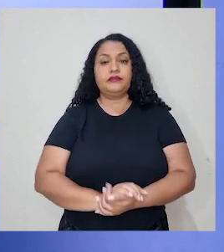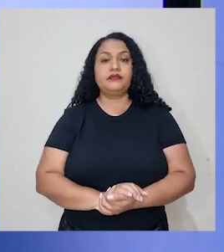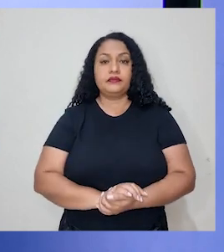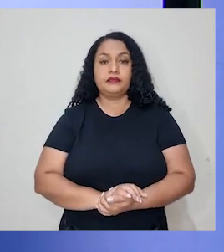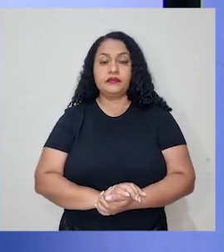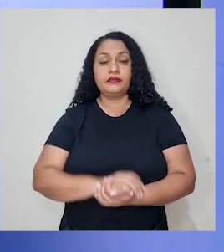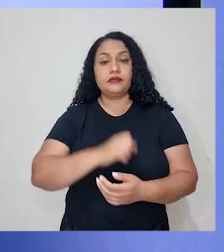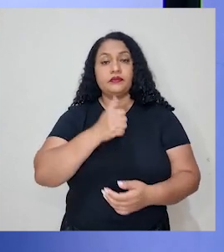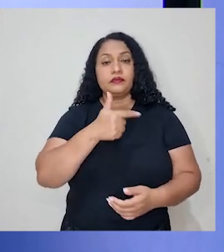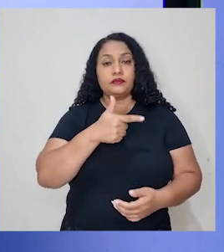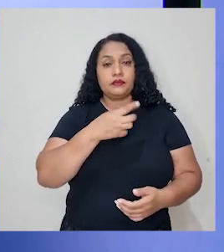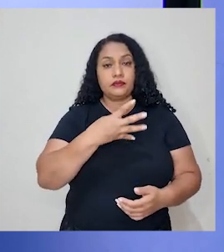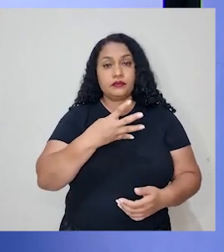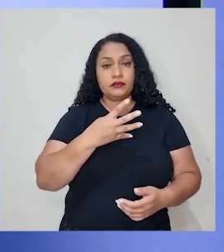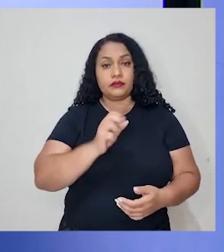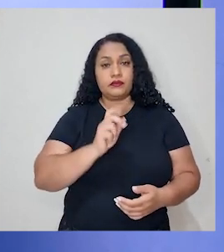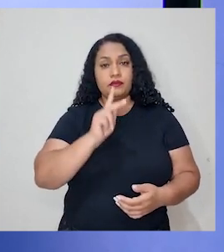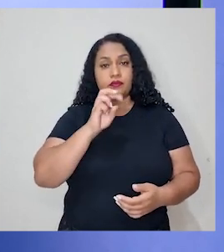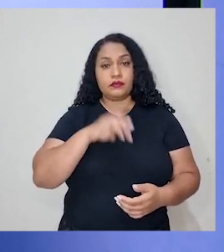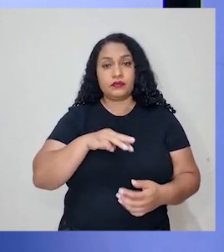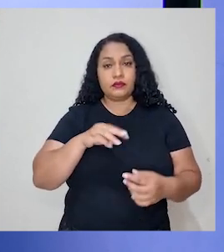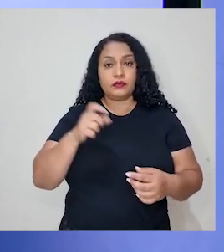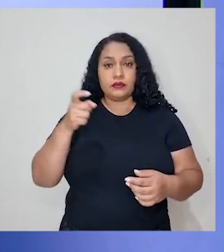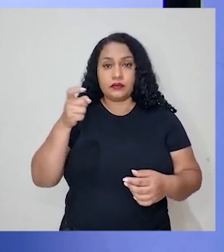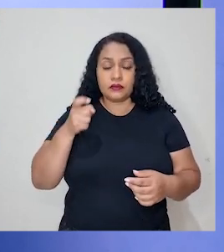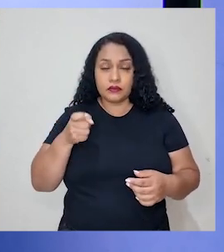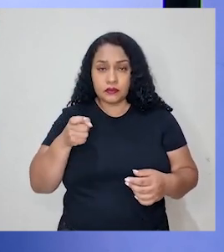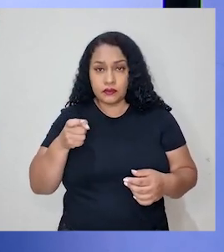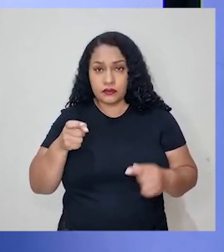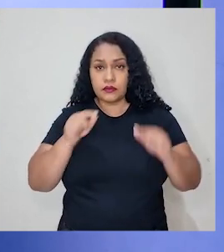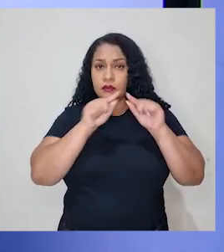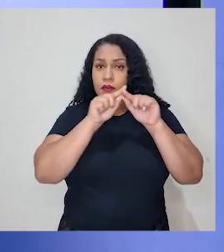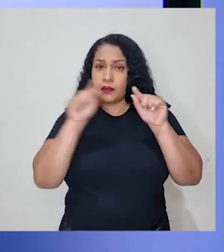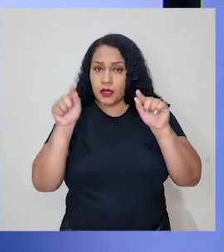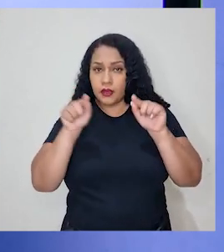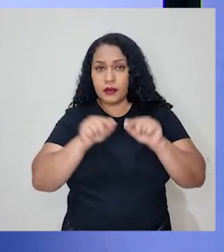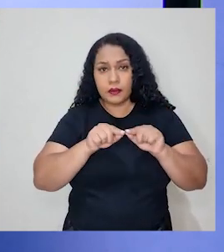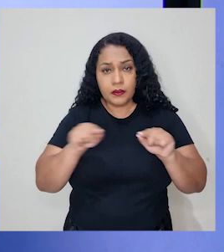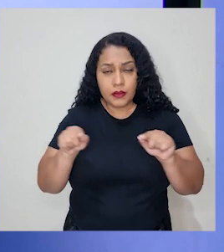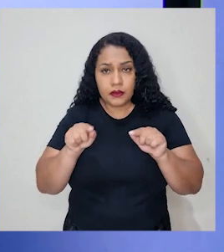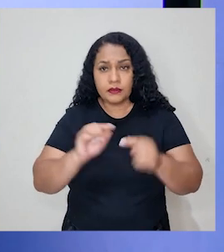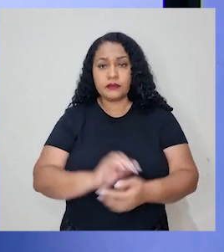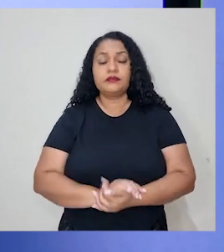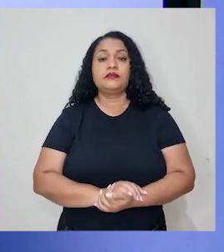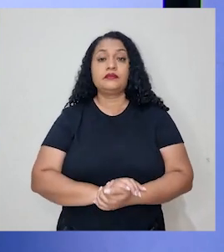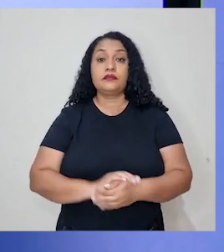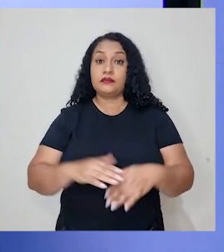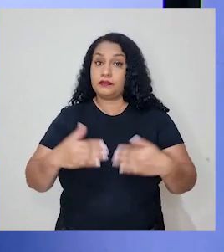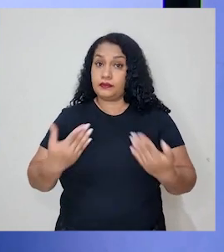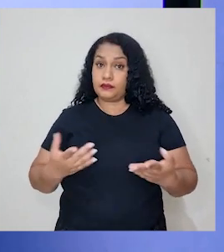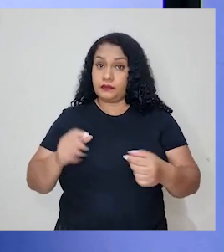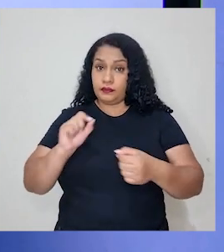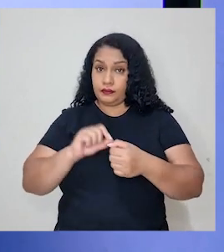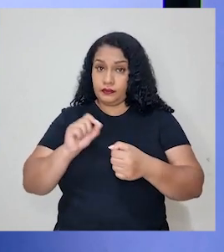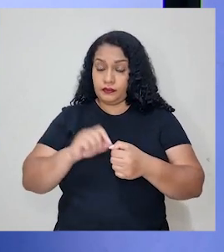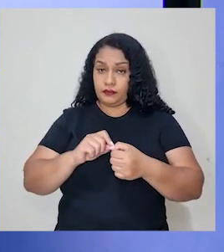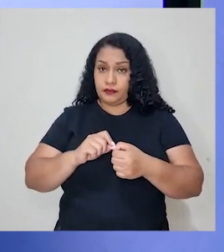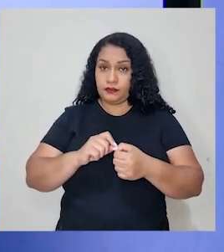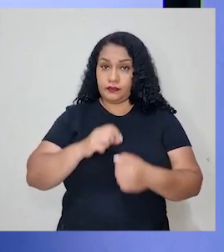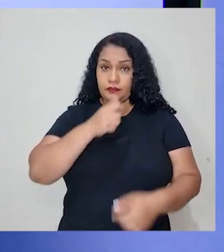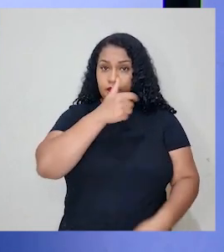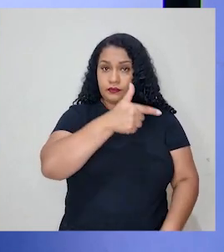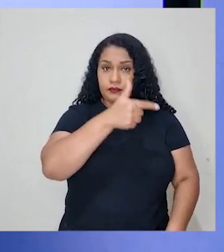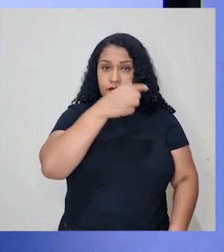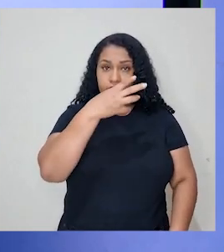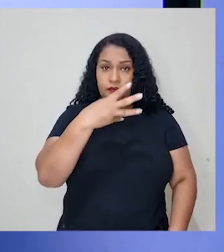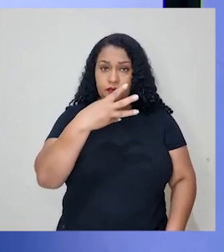Como a proporção é inversa, a gente multiplica reto. Então, a gente vai fazer 24